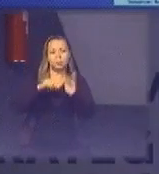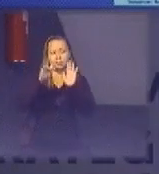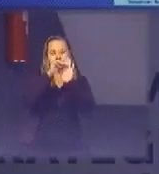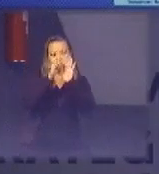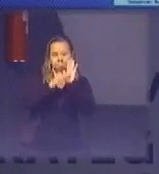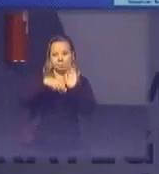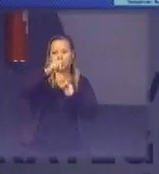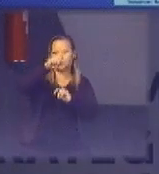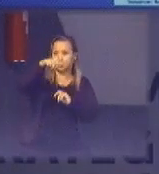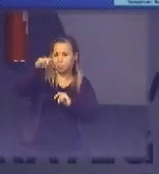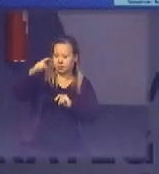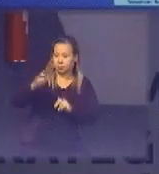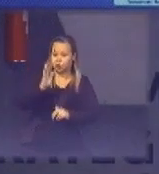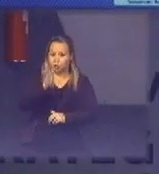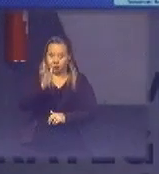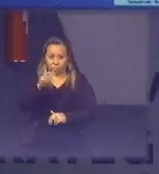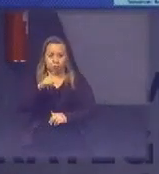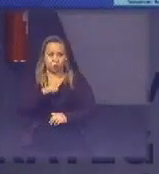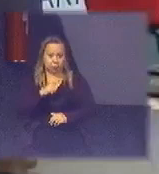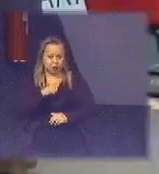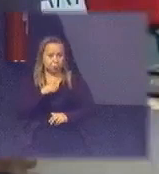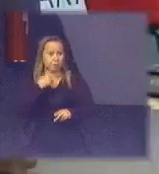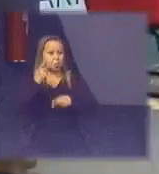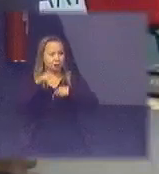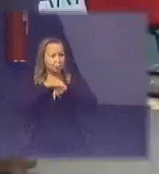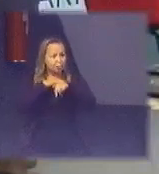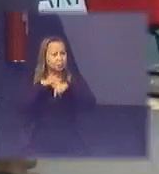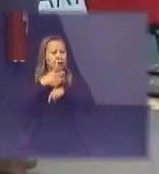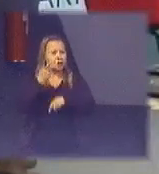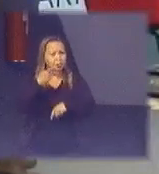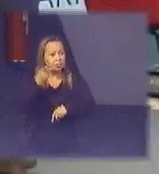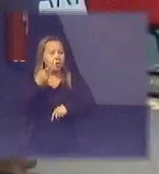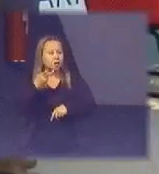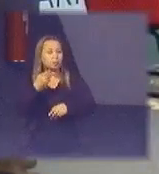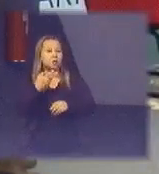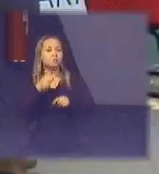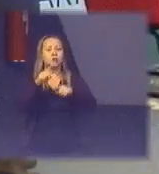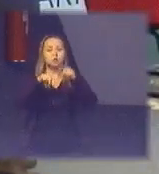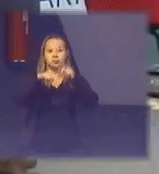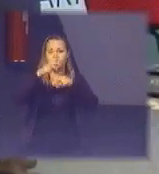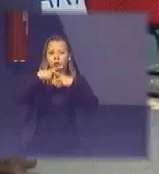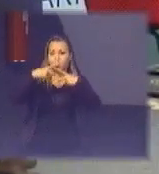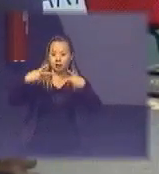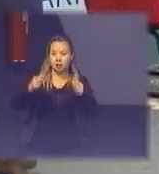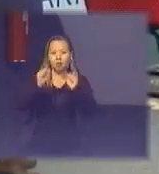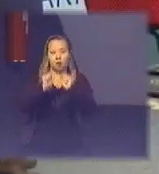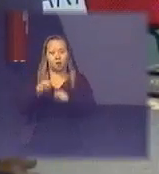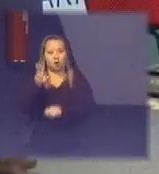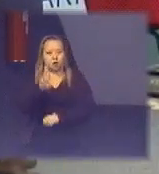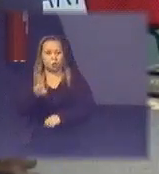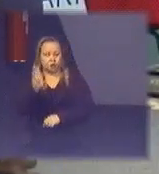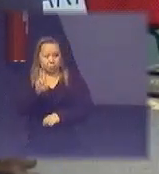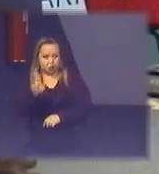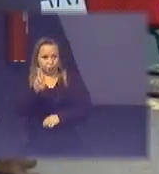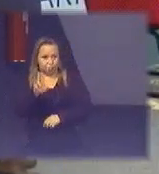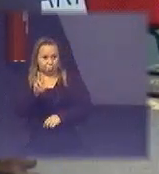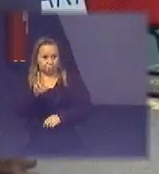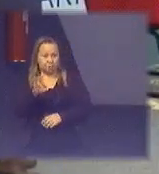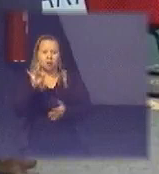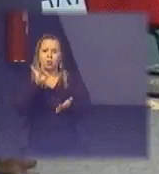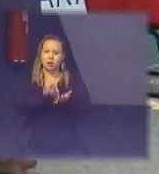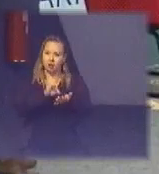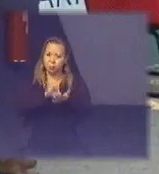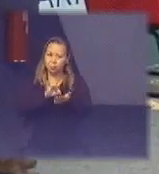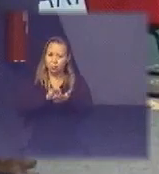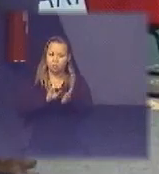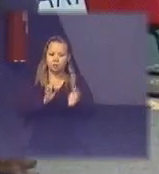já chegou ao ponto de dizer quanto do material pós-consumo efetivamente entra de novo na